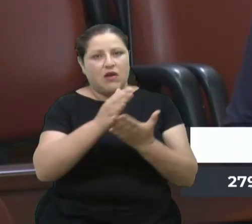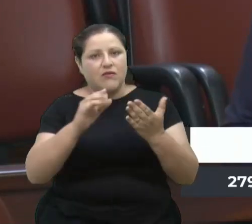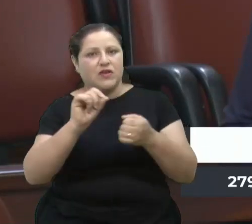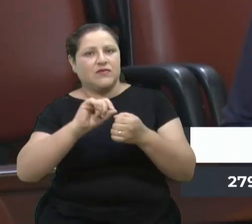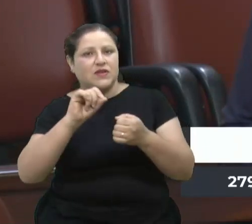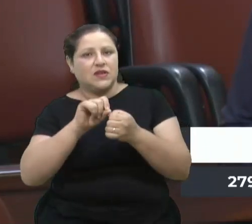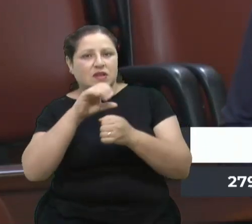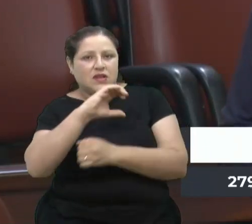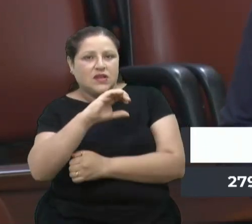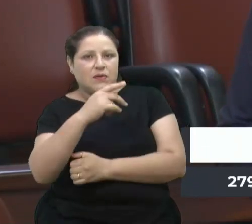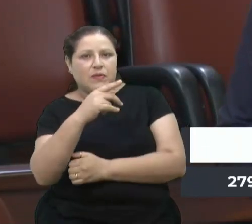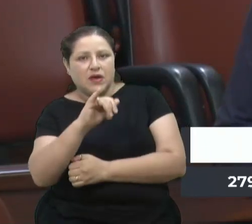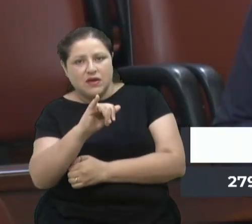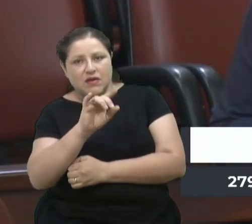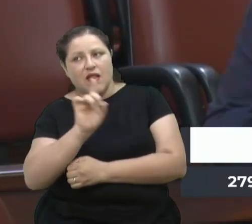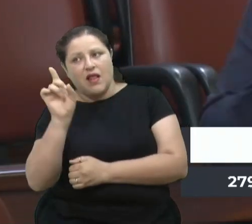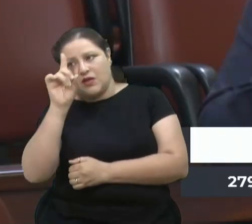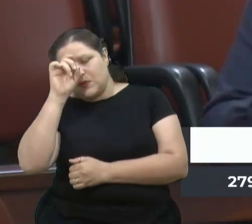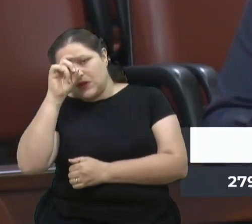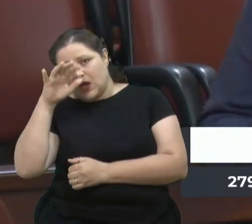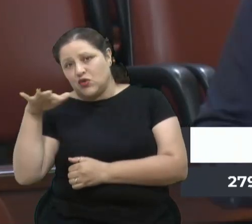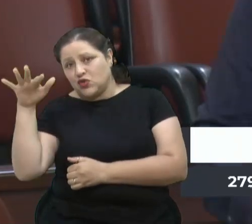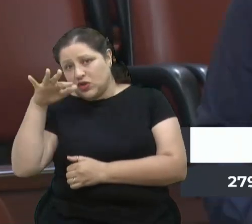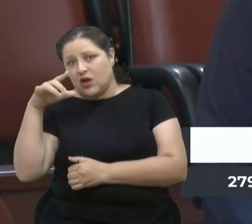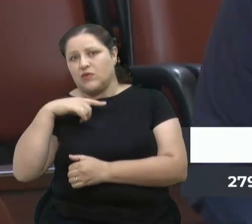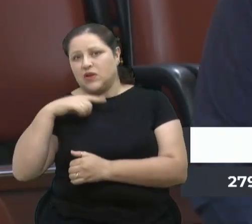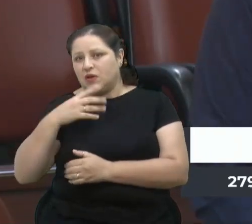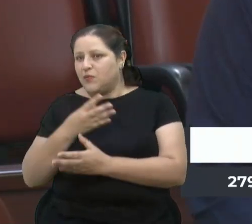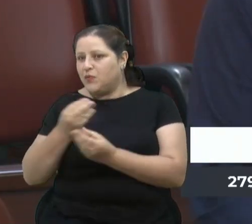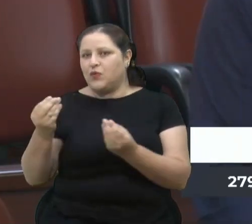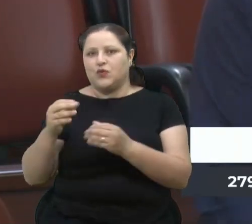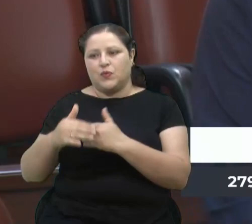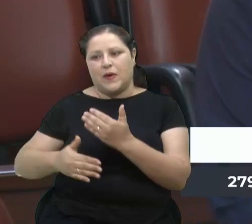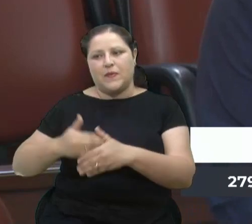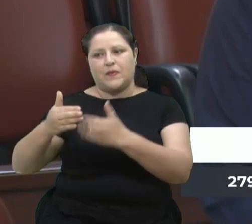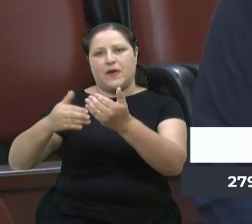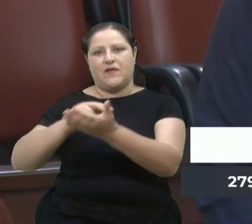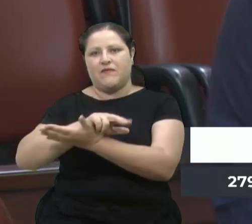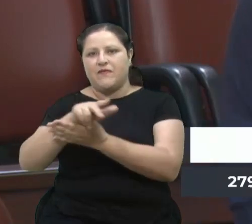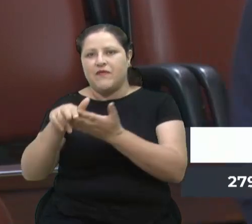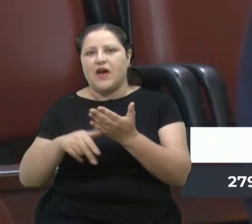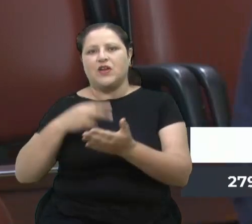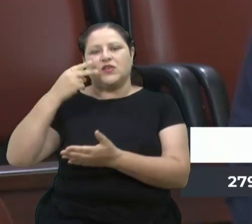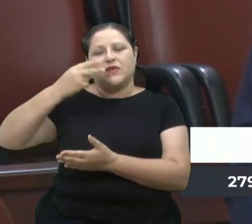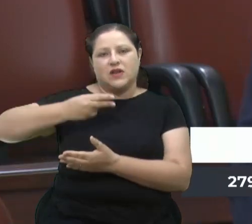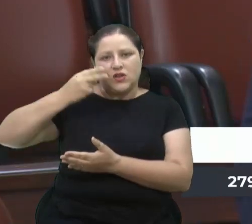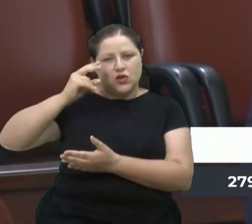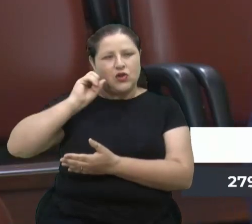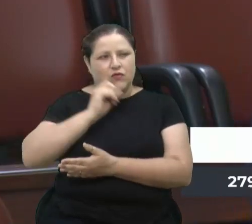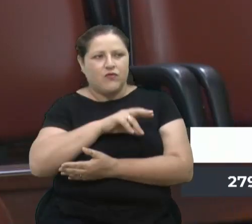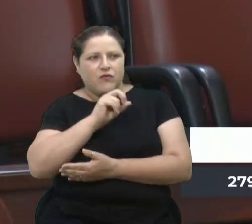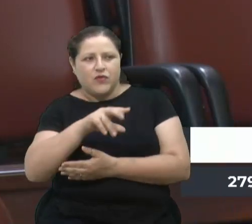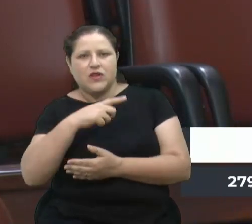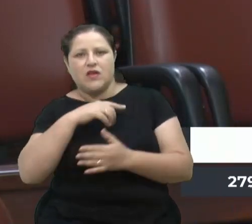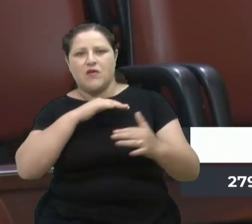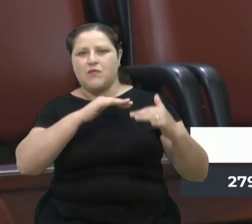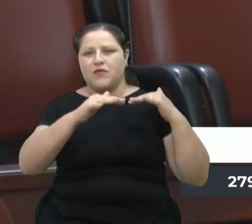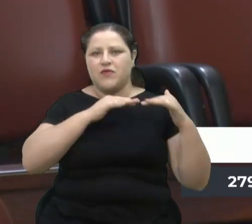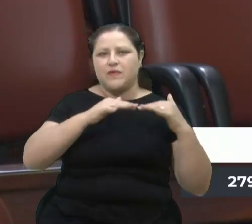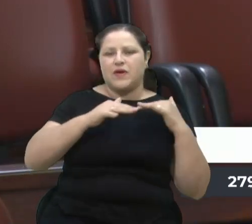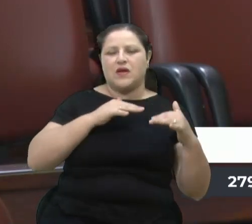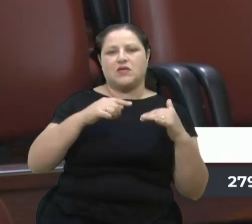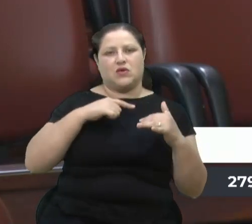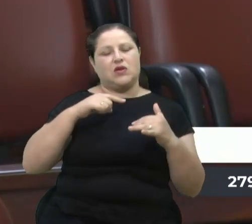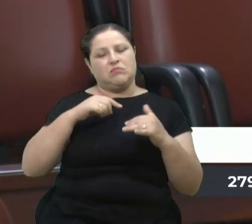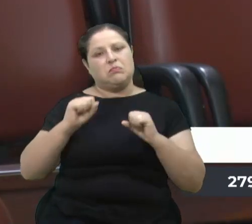CPI na área do Hospital Geral, que está avançando muito. Vários vereadores já vi se movimentando. Então, daqui a pouco, a gente